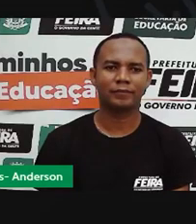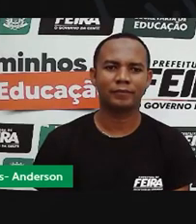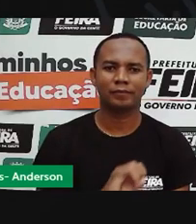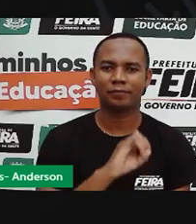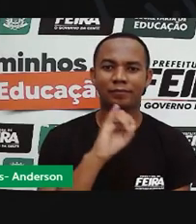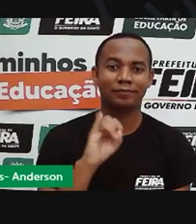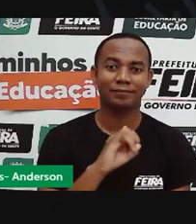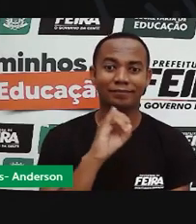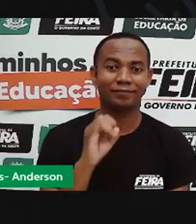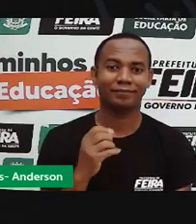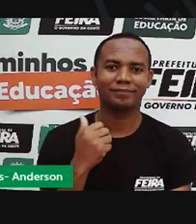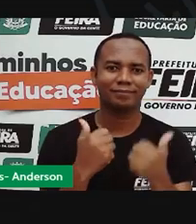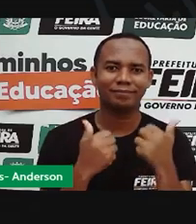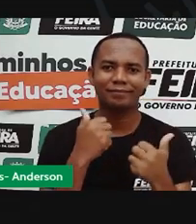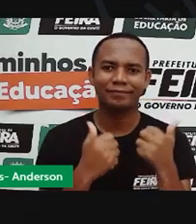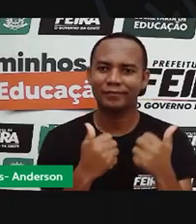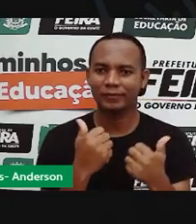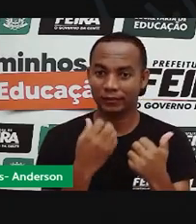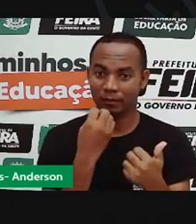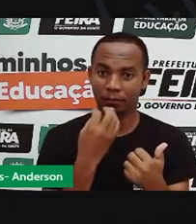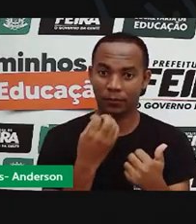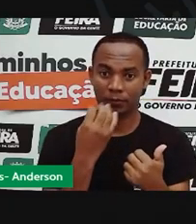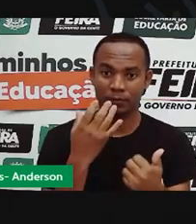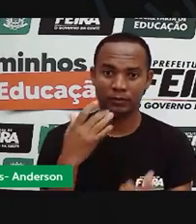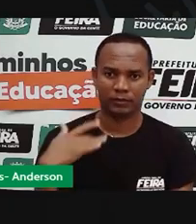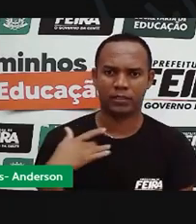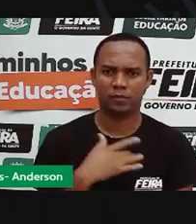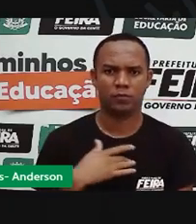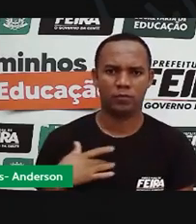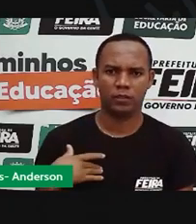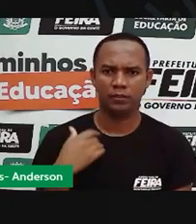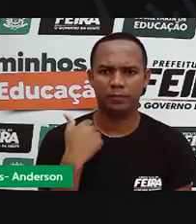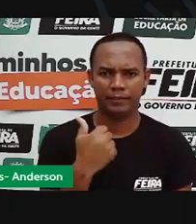Fala, galerinha! Como é que vocês estão?